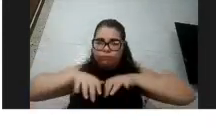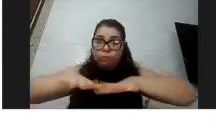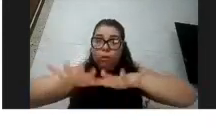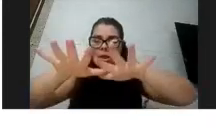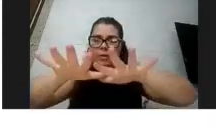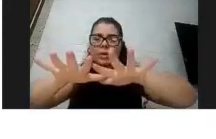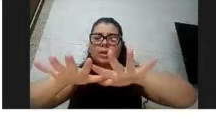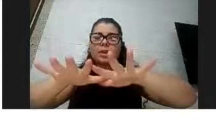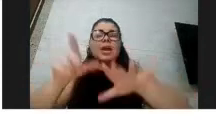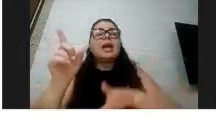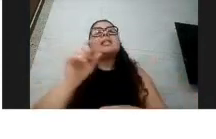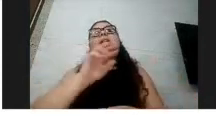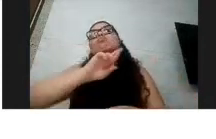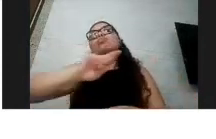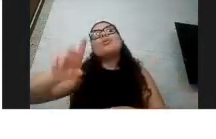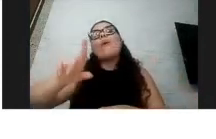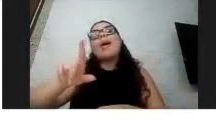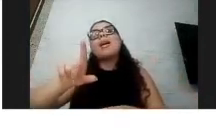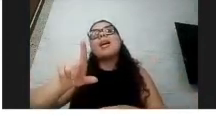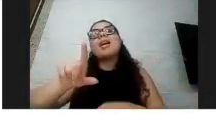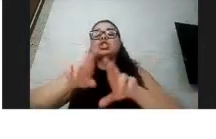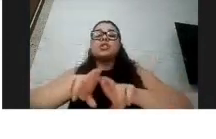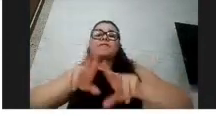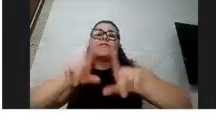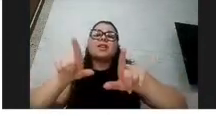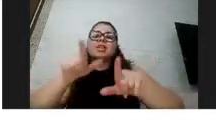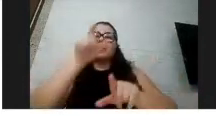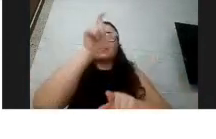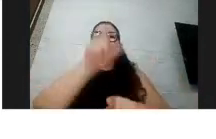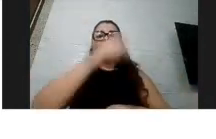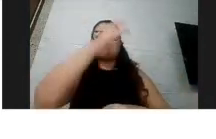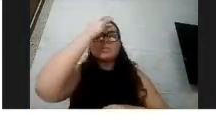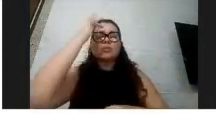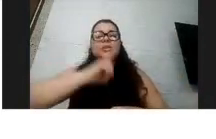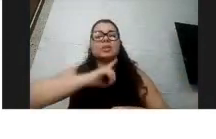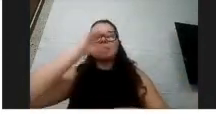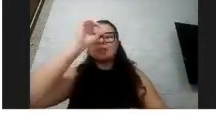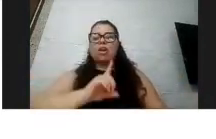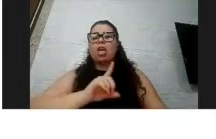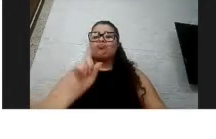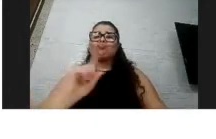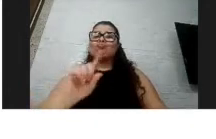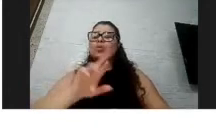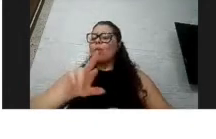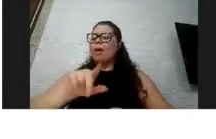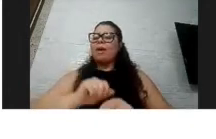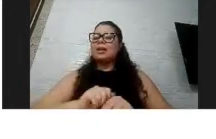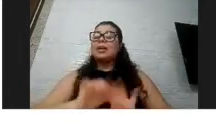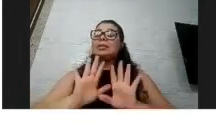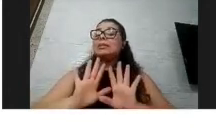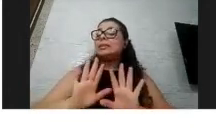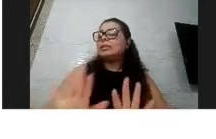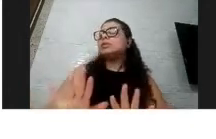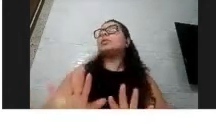não é diferente para as pessoas com deficiência do coronavírus em relação à população geral. Então, as